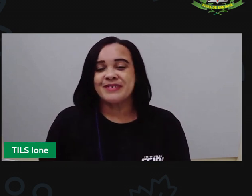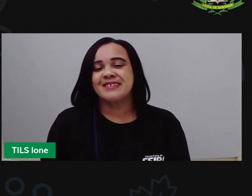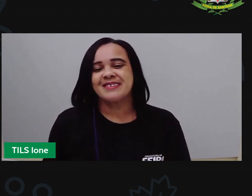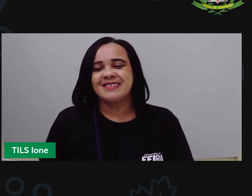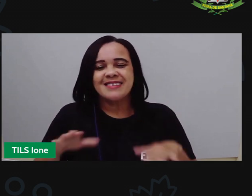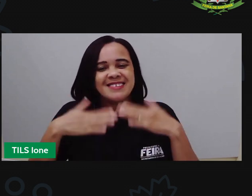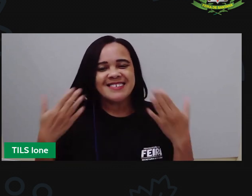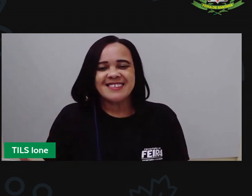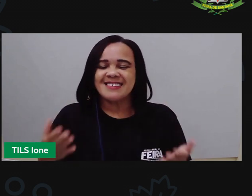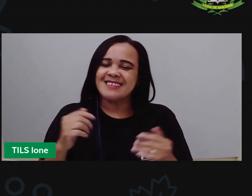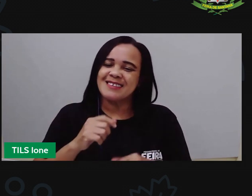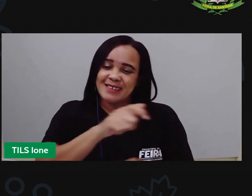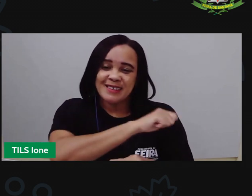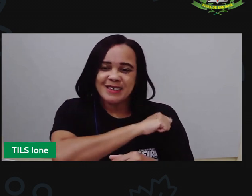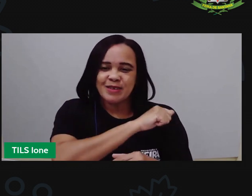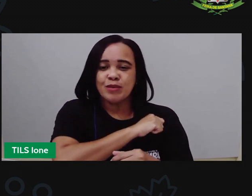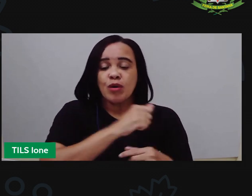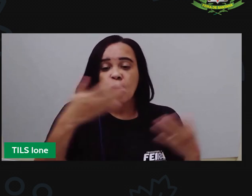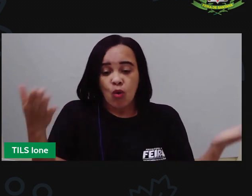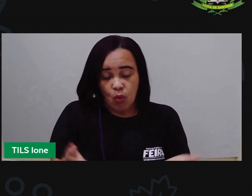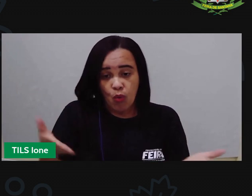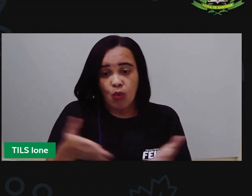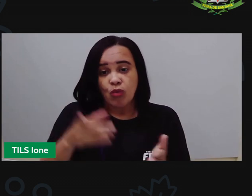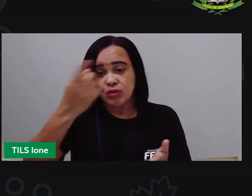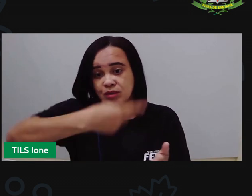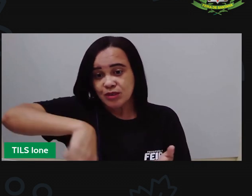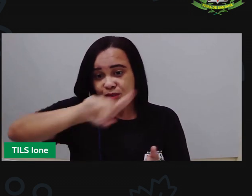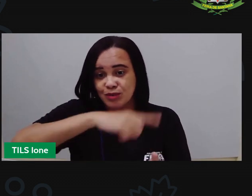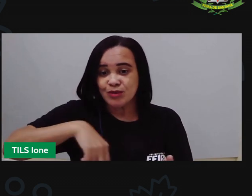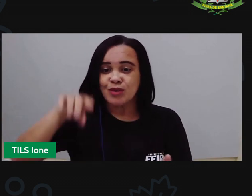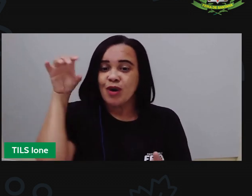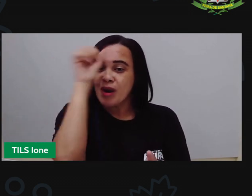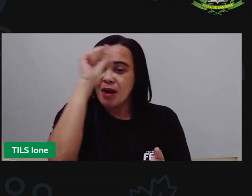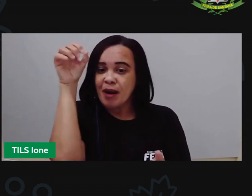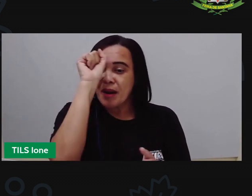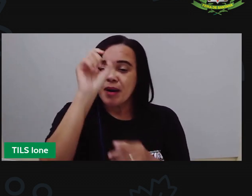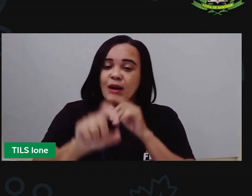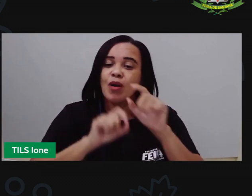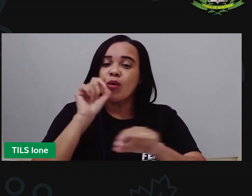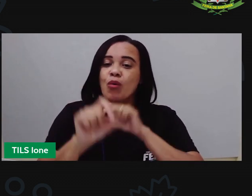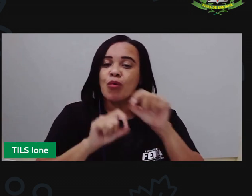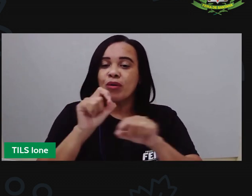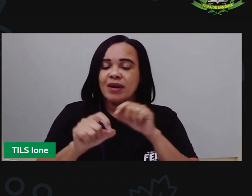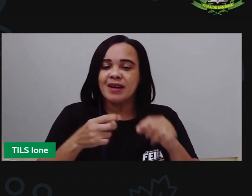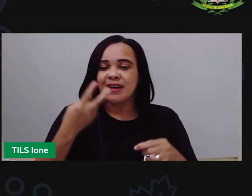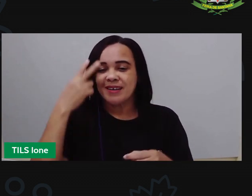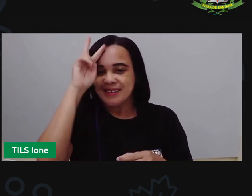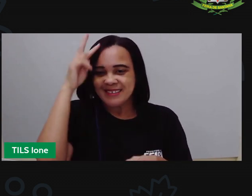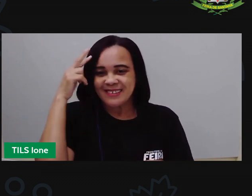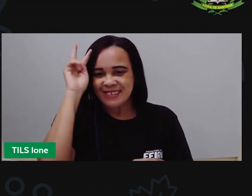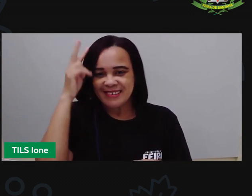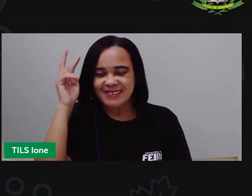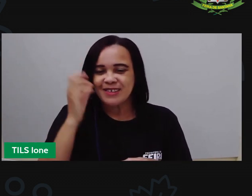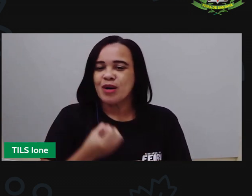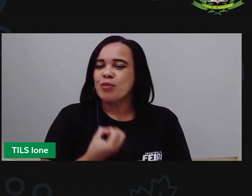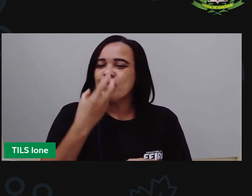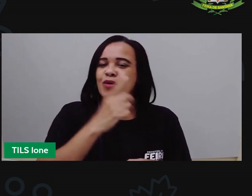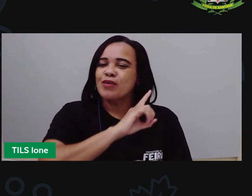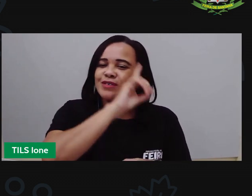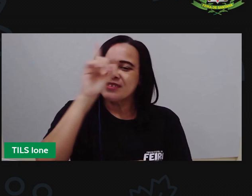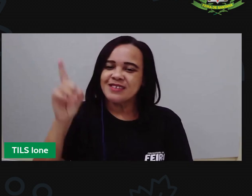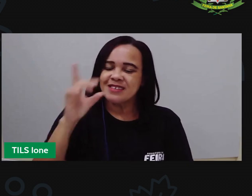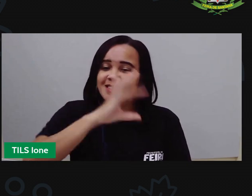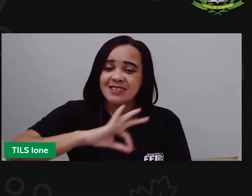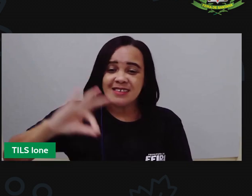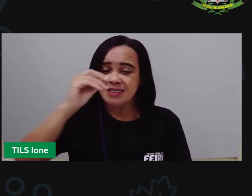aula de hoje a gente aprendeu sobre a historinha bom dia de todas as